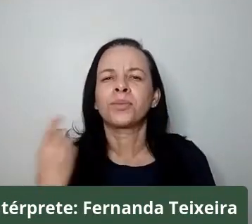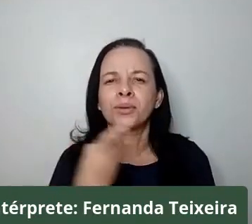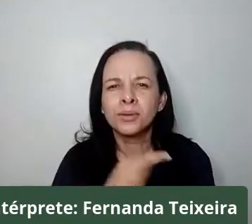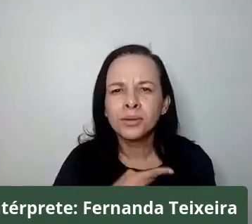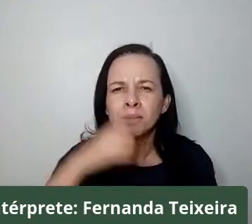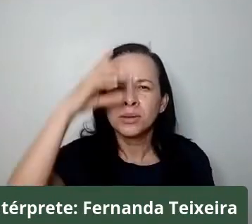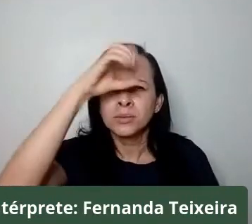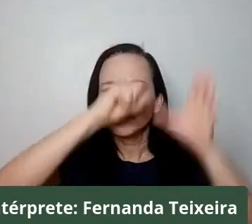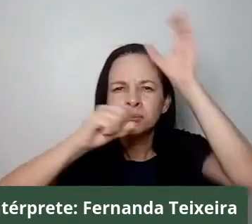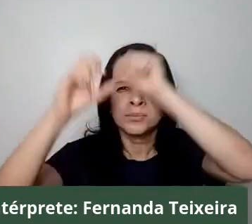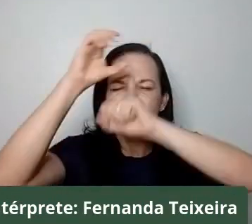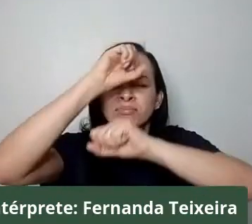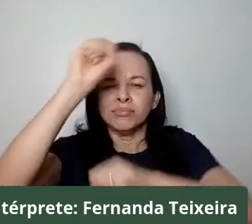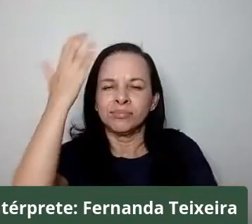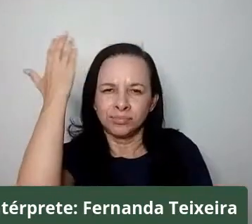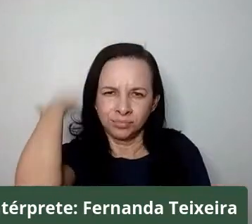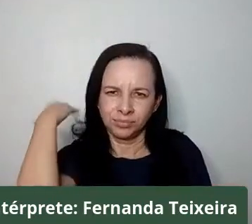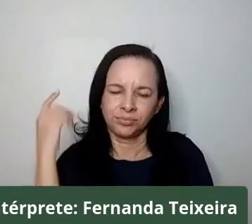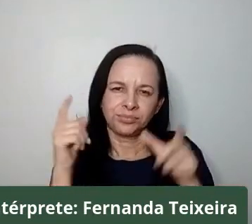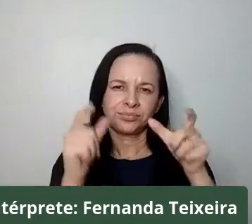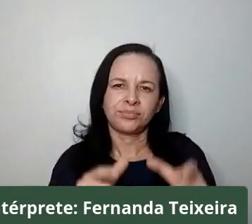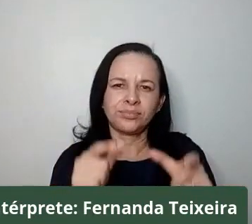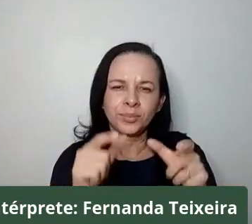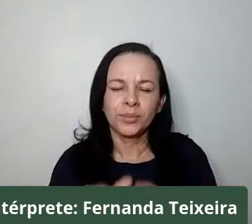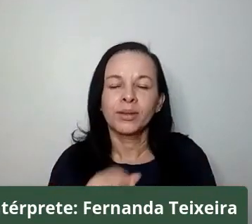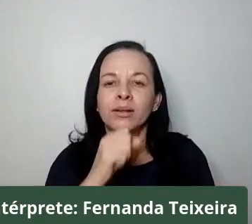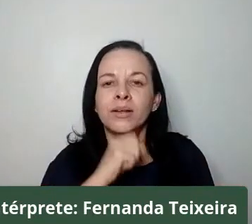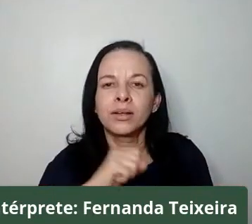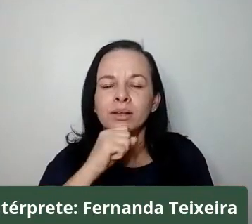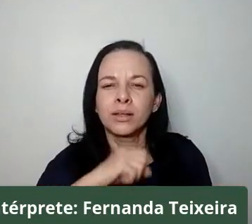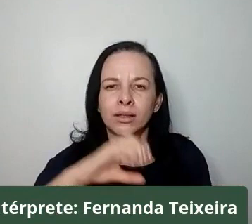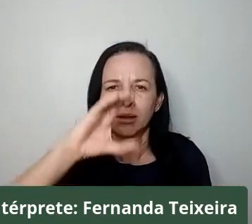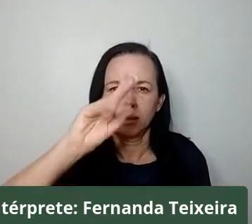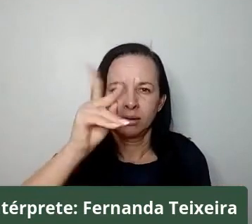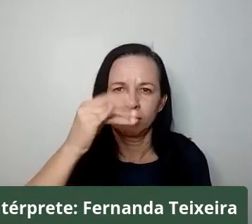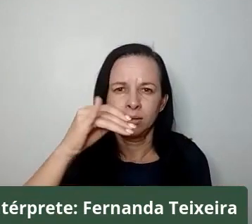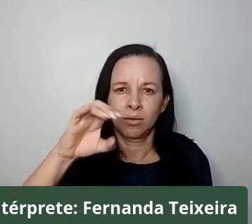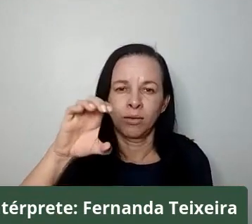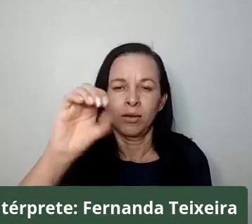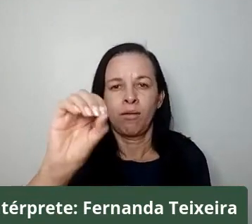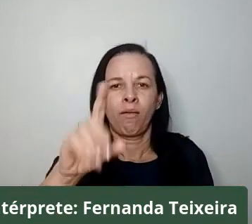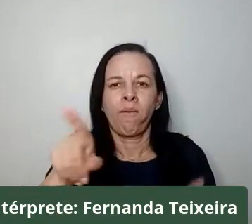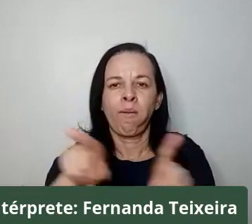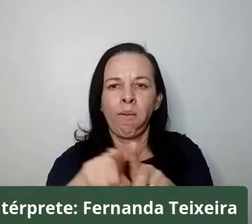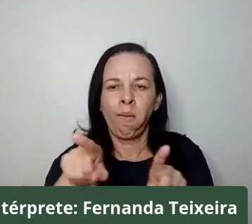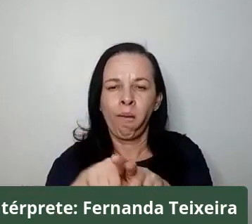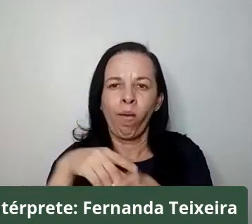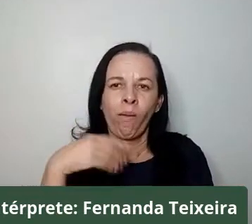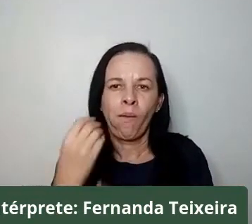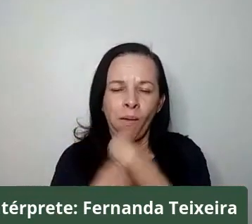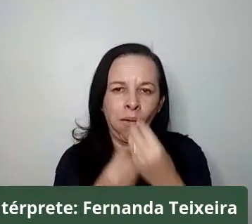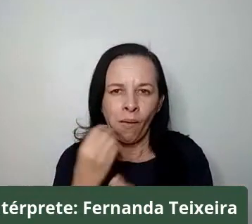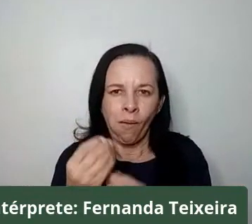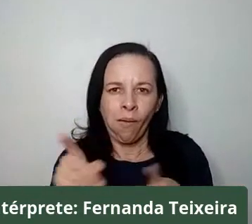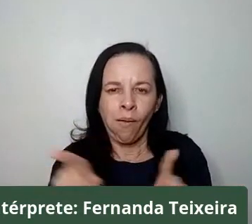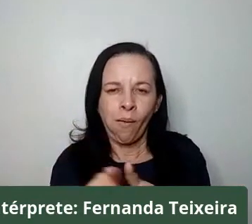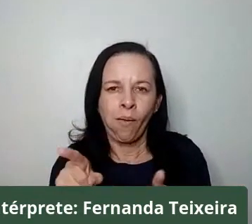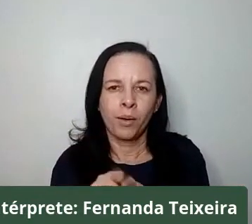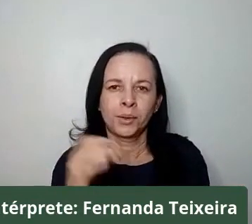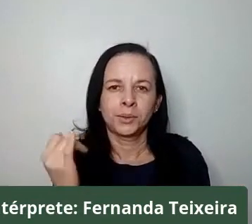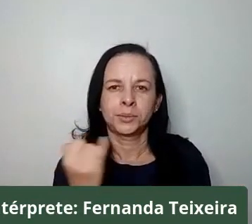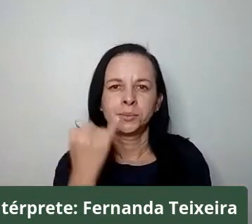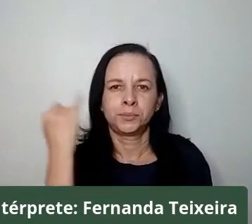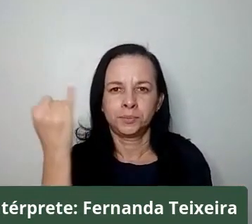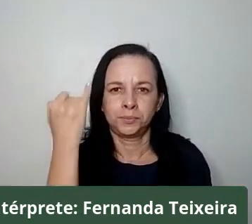Velho Chico. E eu, acho que falar depois de Valéria é fundamental para eu poder aqui, aproveitando a deixa que Valéria